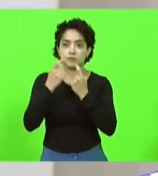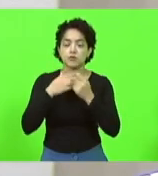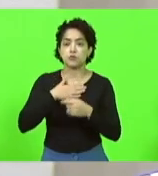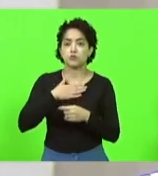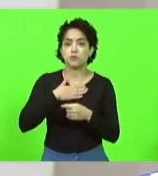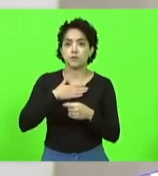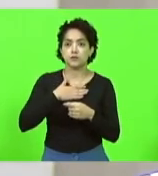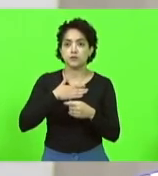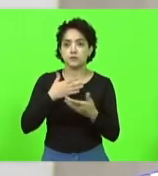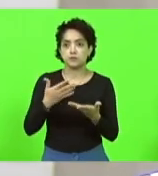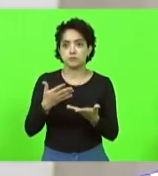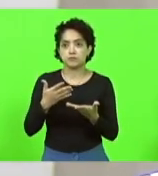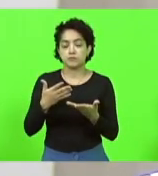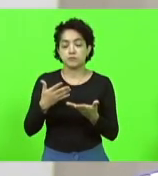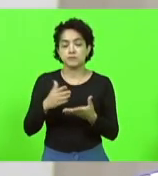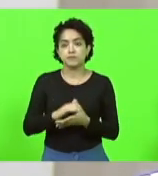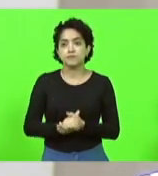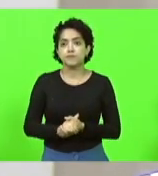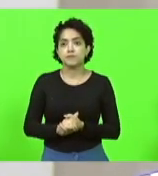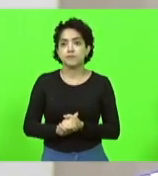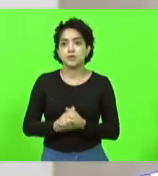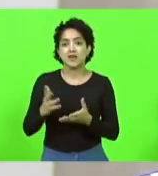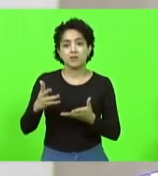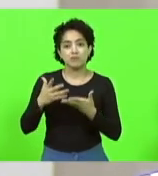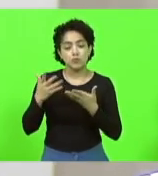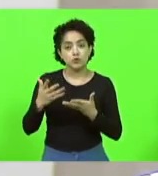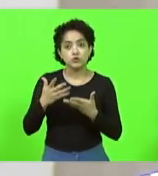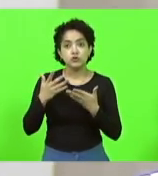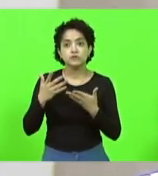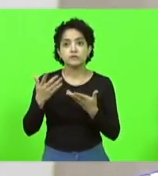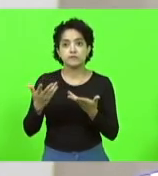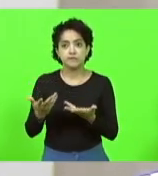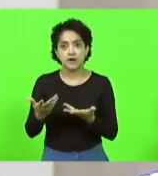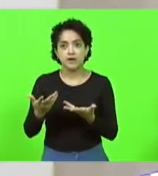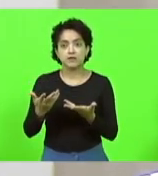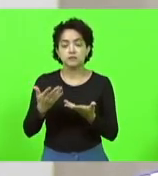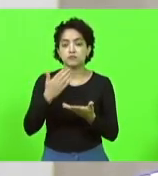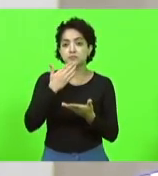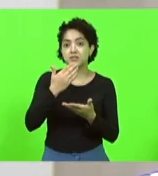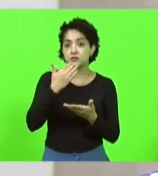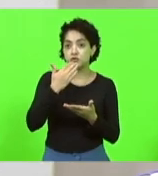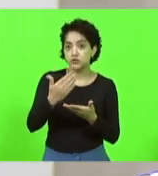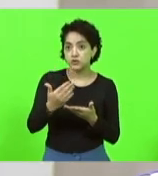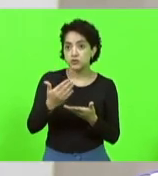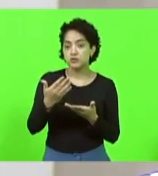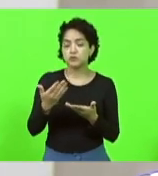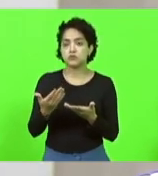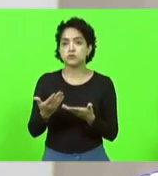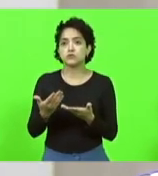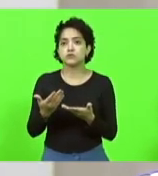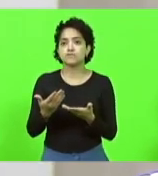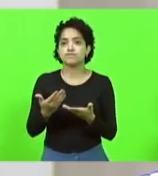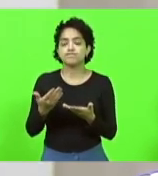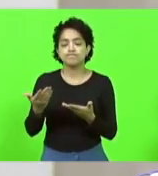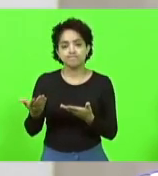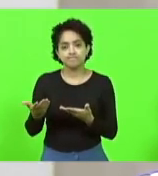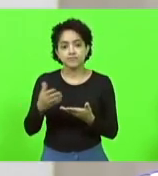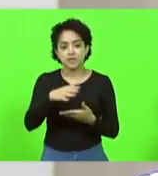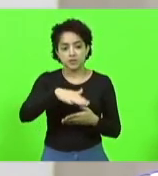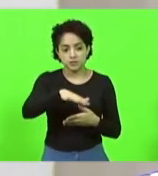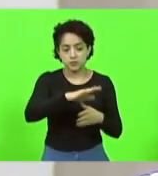motivado por inúmeras solicitações oriundas dos nossos